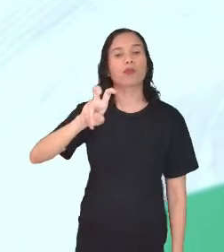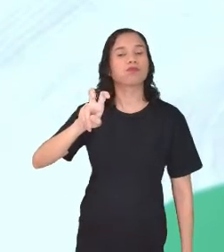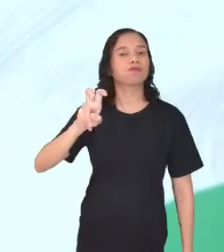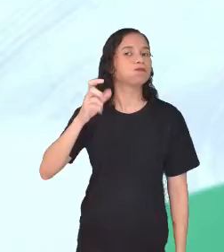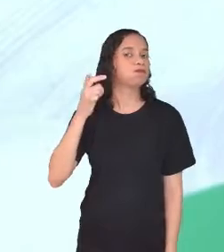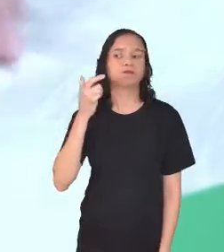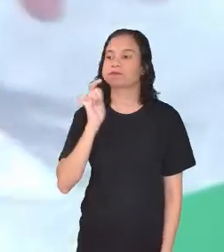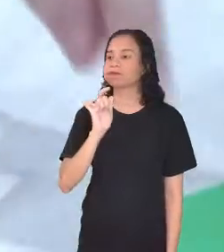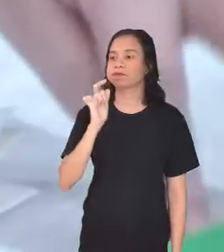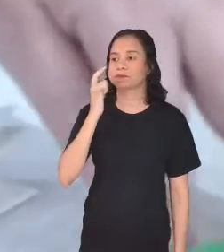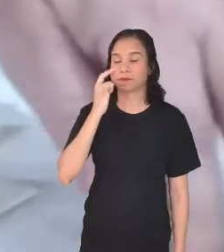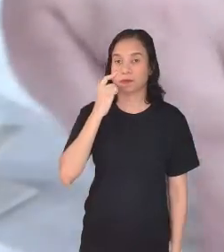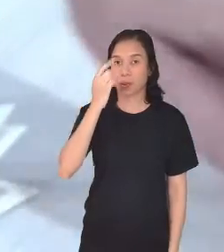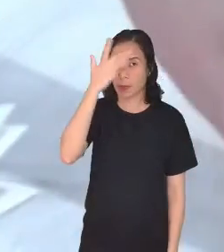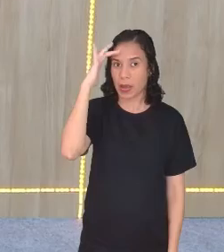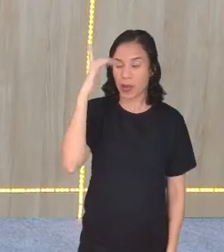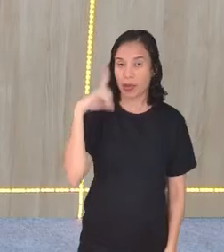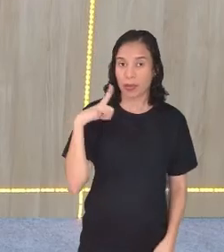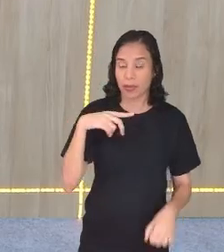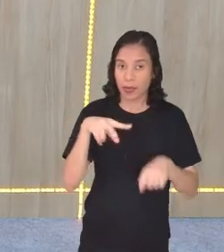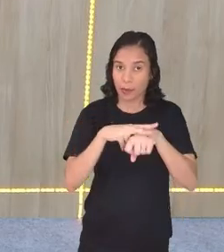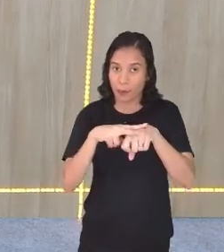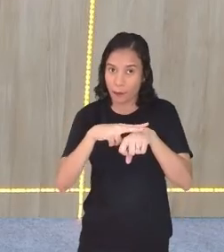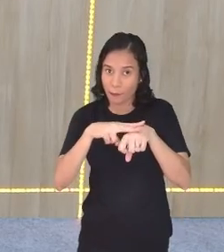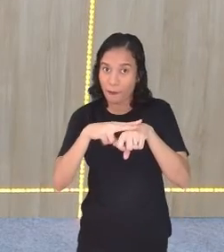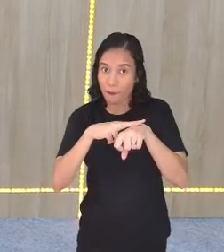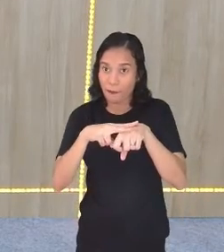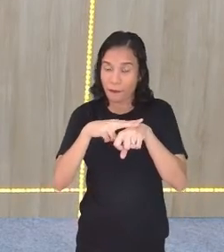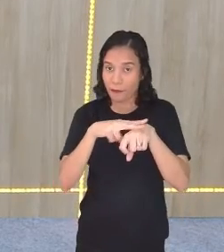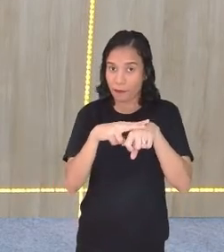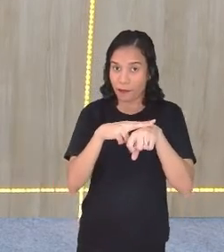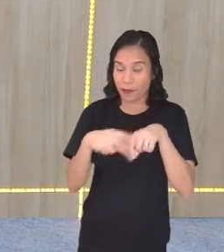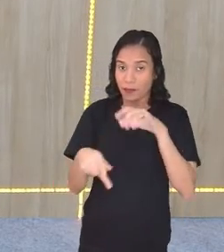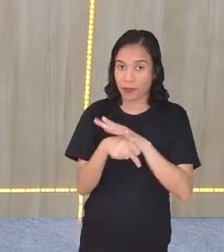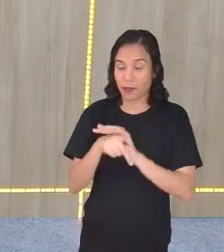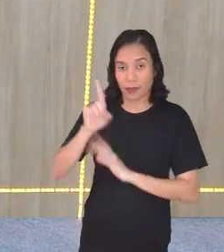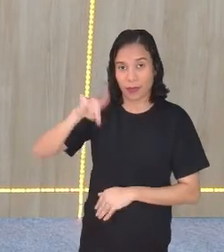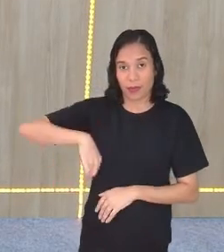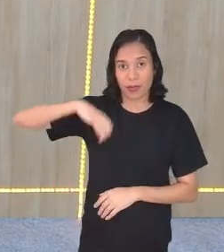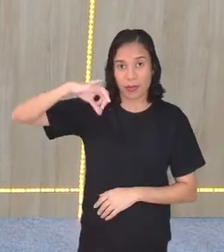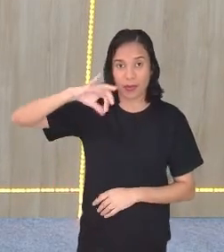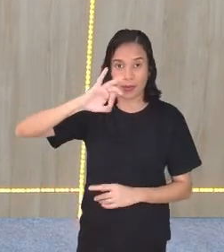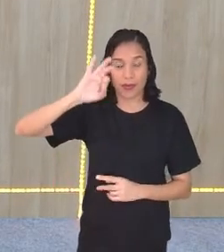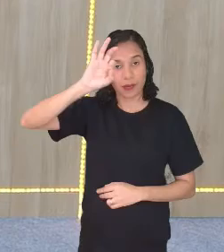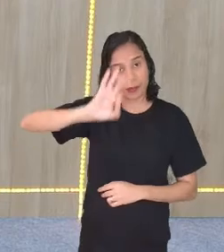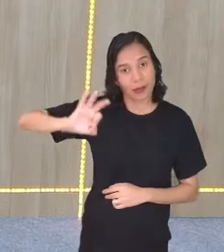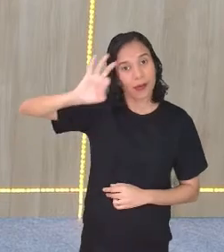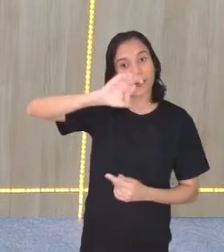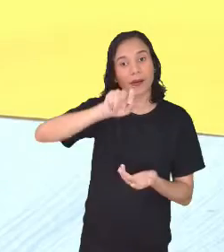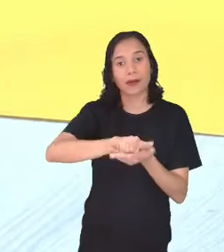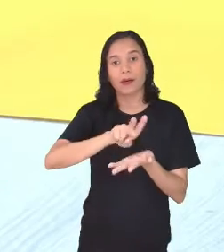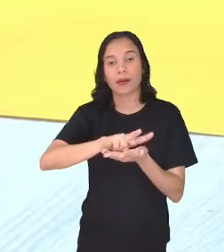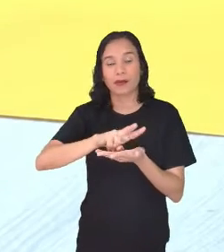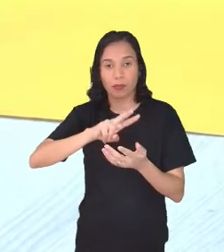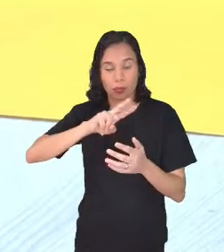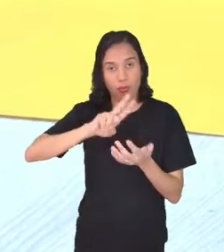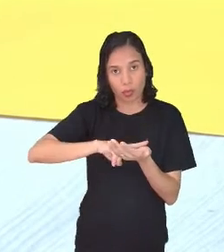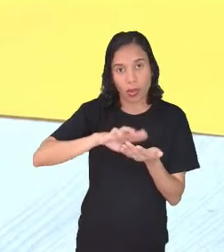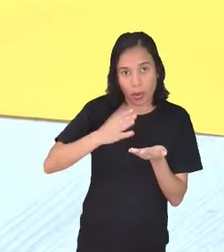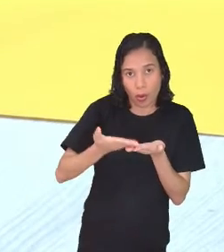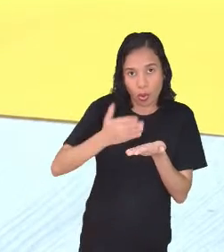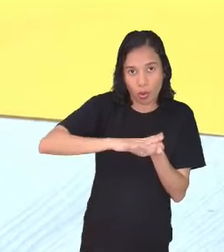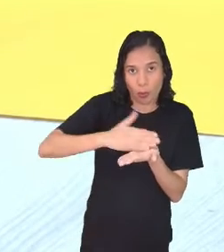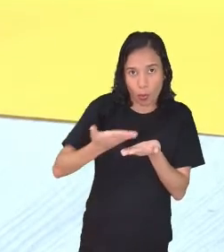dá. Ah, quando você vem no verde, que é o meu noventa, que eu dobrei duas vezes.